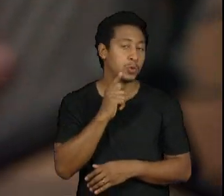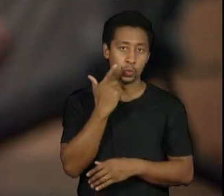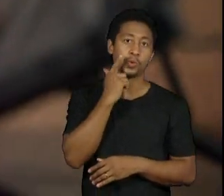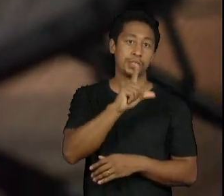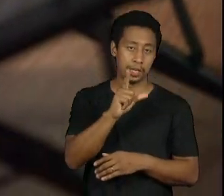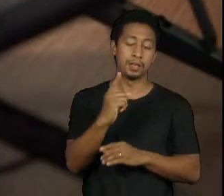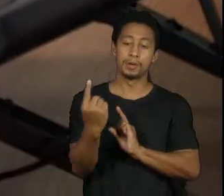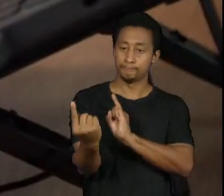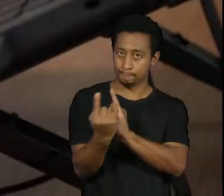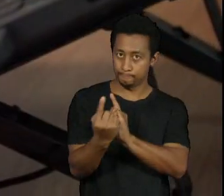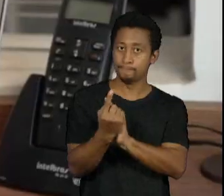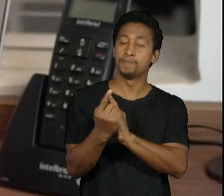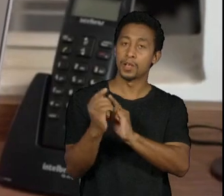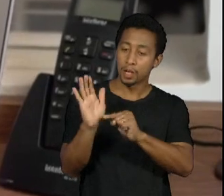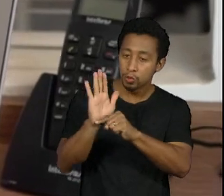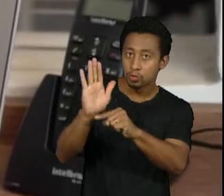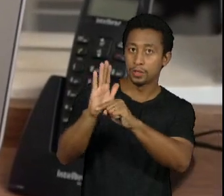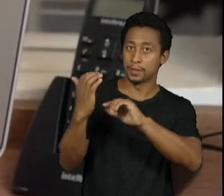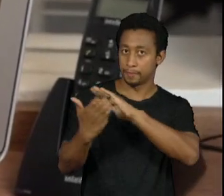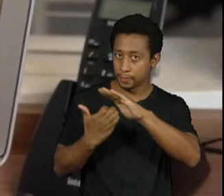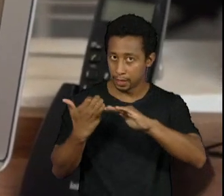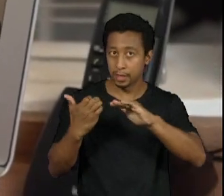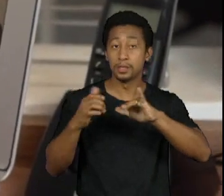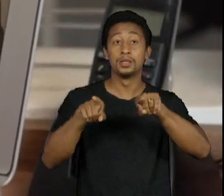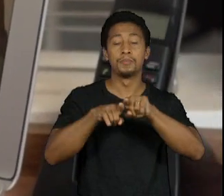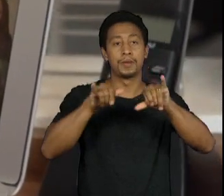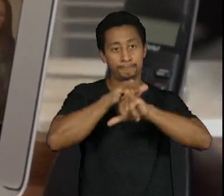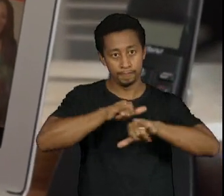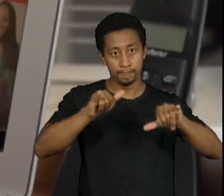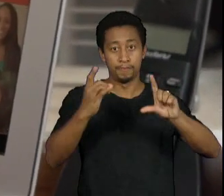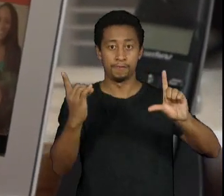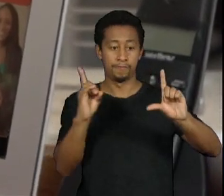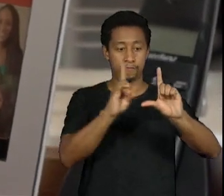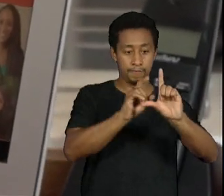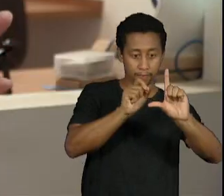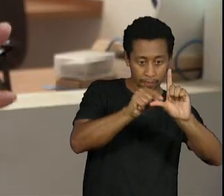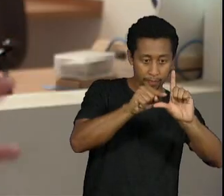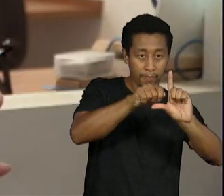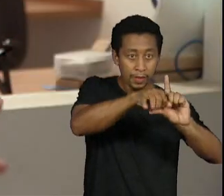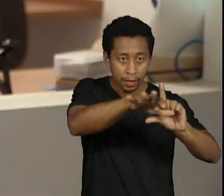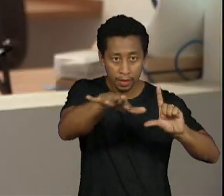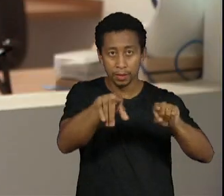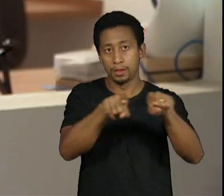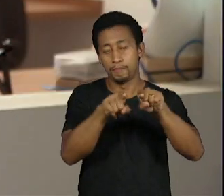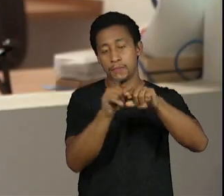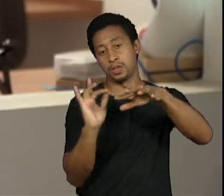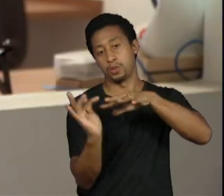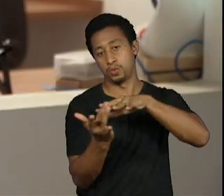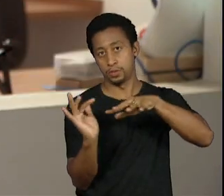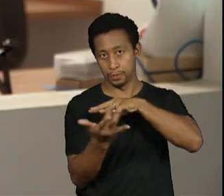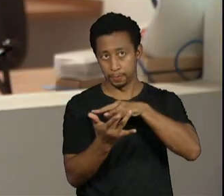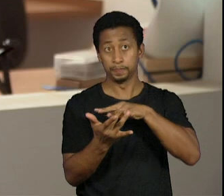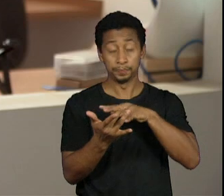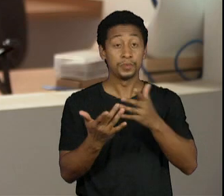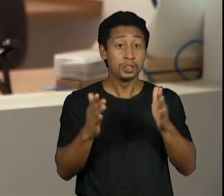assessoria de imprensa marketing de influência e redes sociais que estão ali olhando para o negócio provocando o